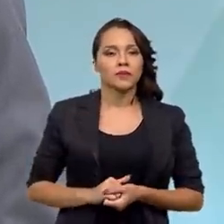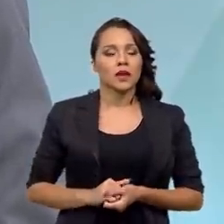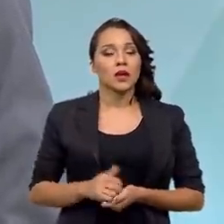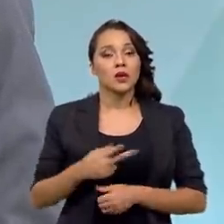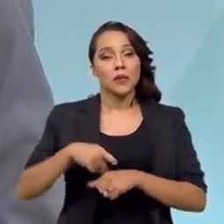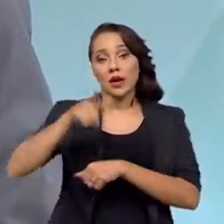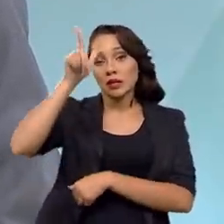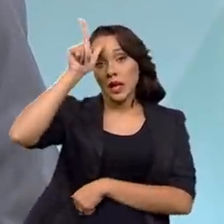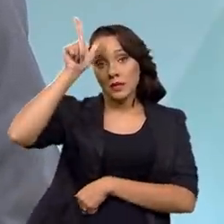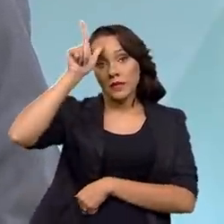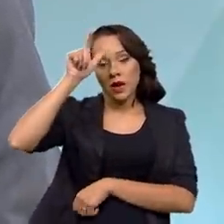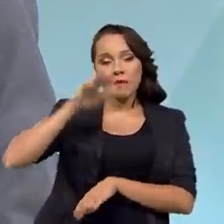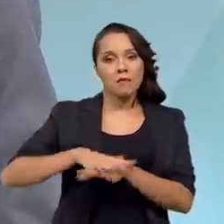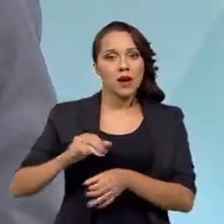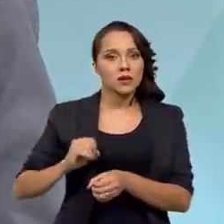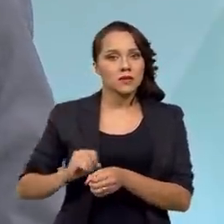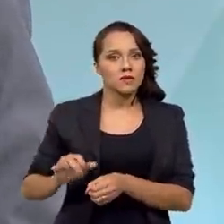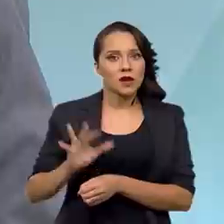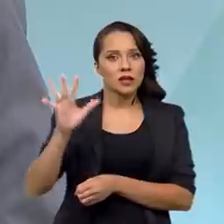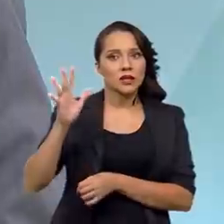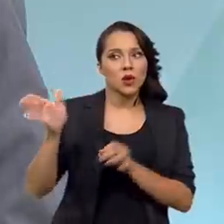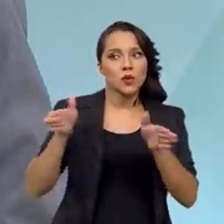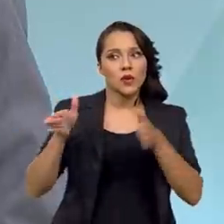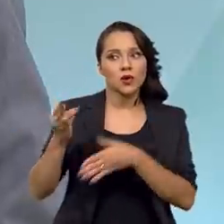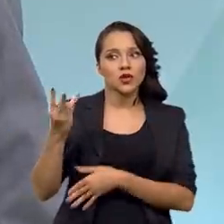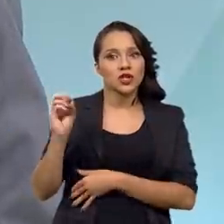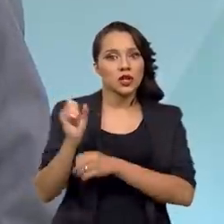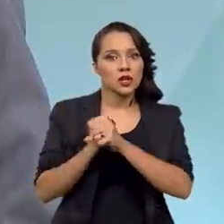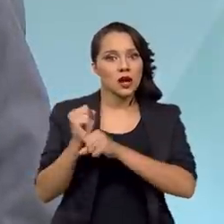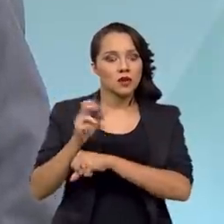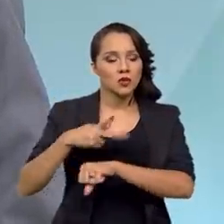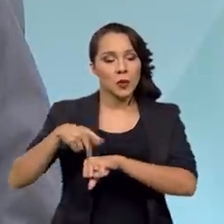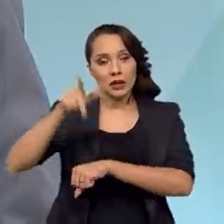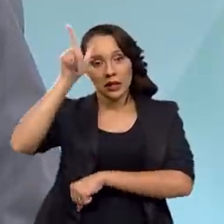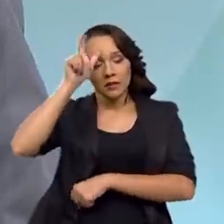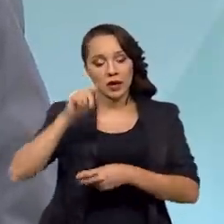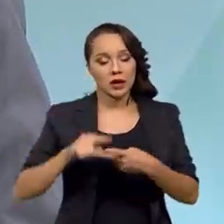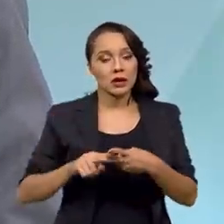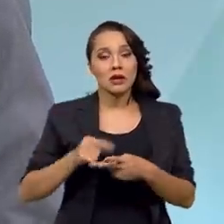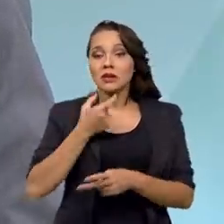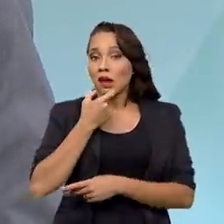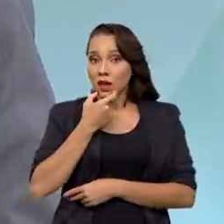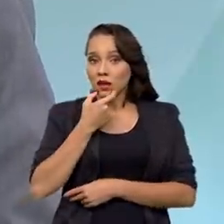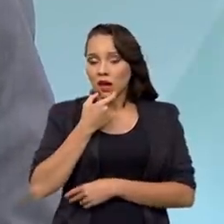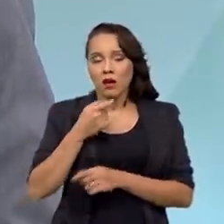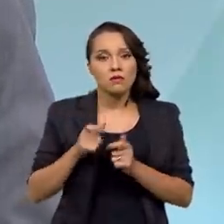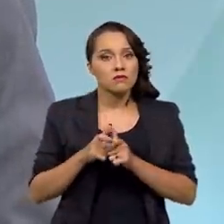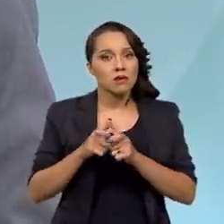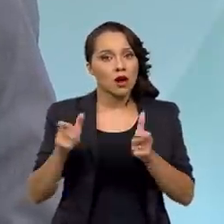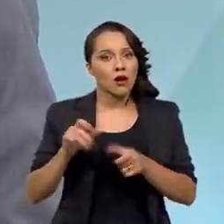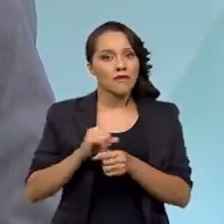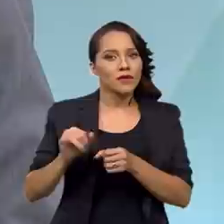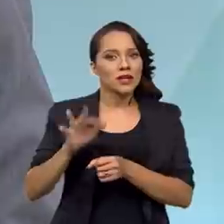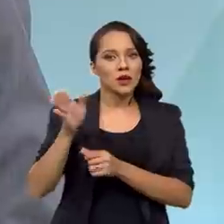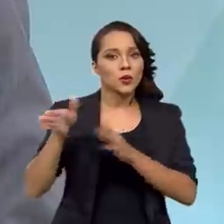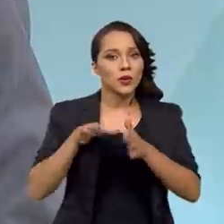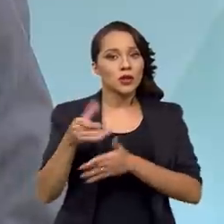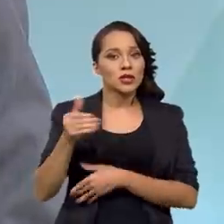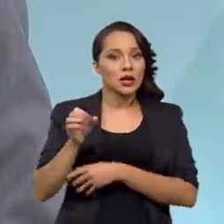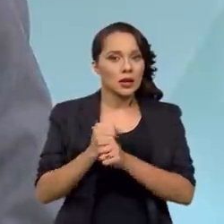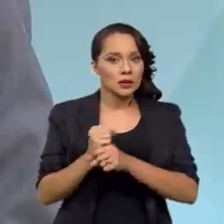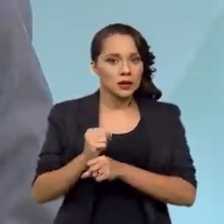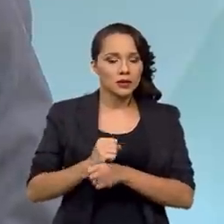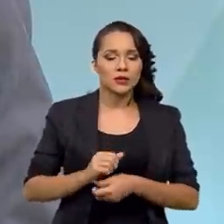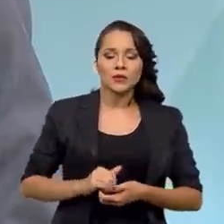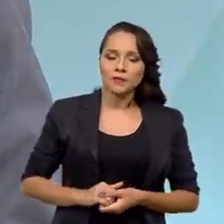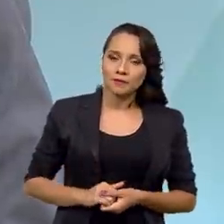Alemanha, é a maior inflação nos últimos 30 anos da Alemanha. Na Inglaterra, é a maior inflação nos últimos 10 anos.